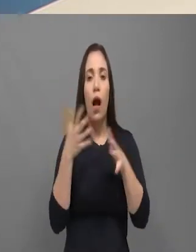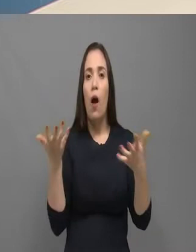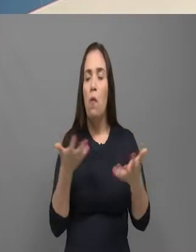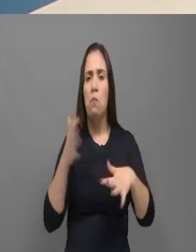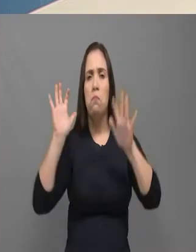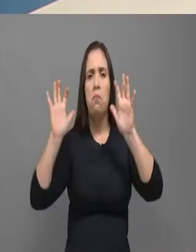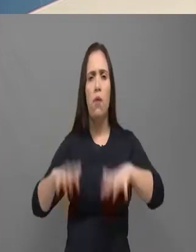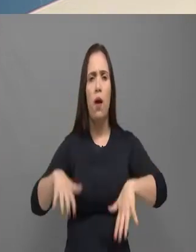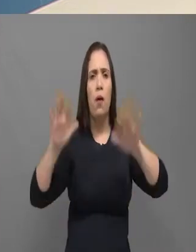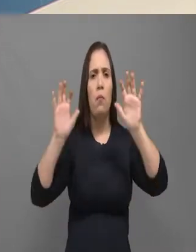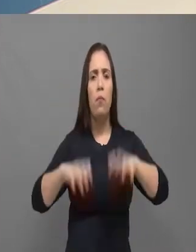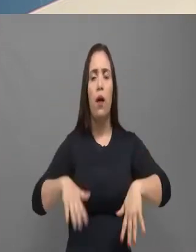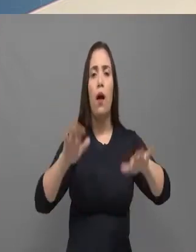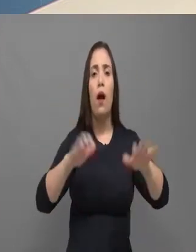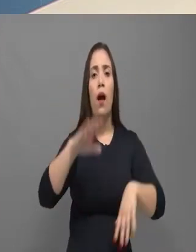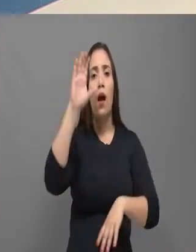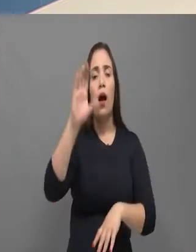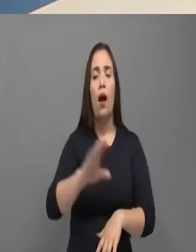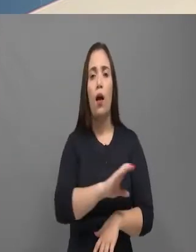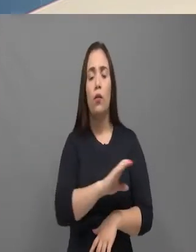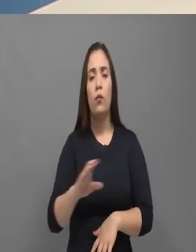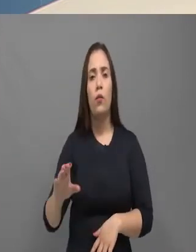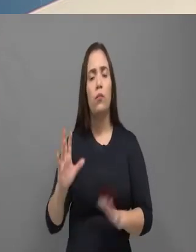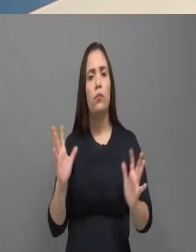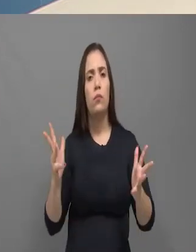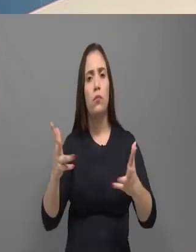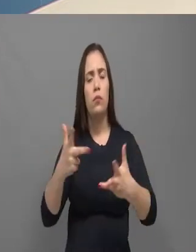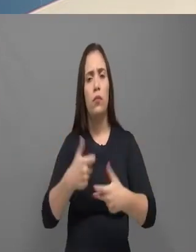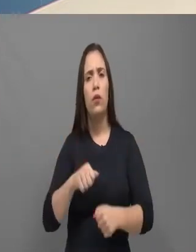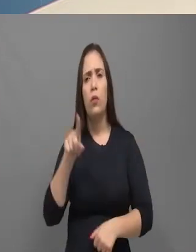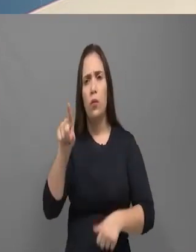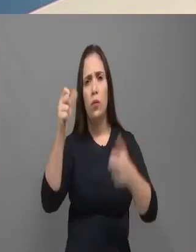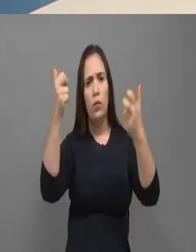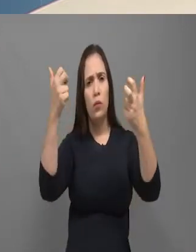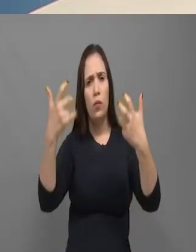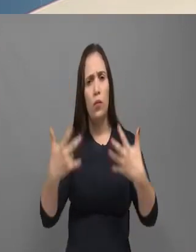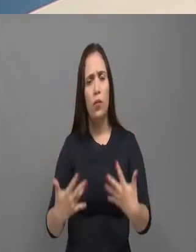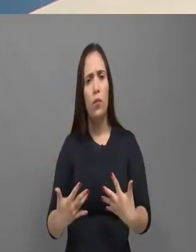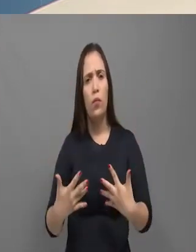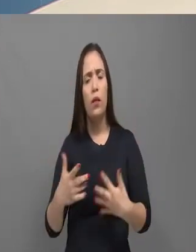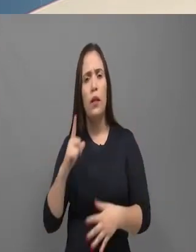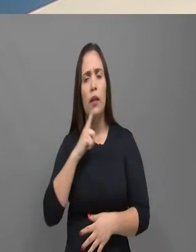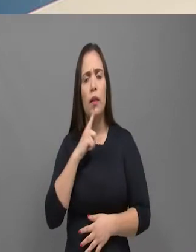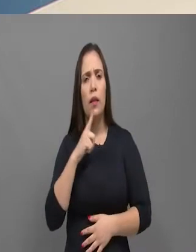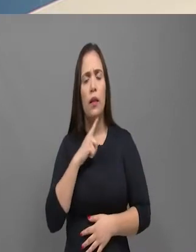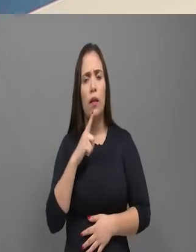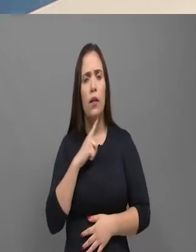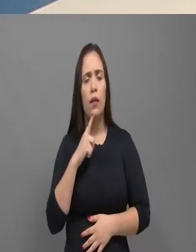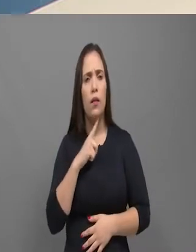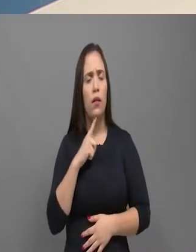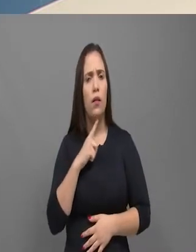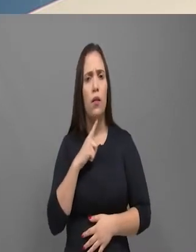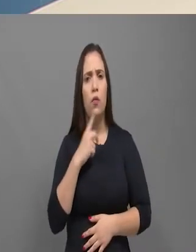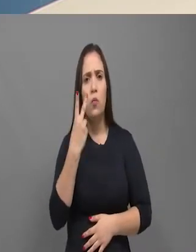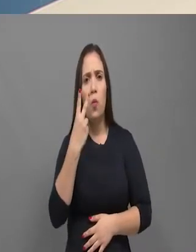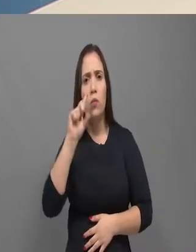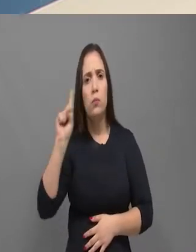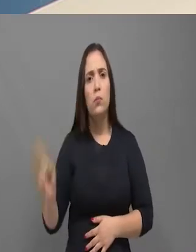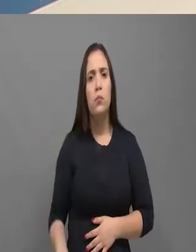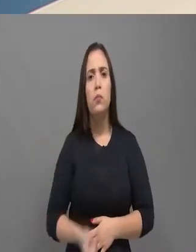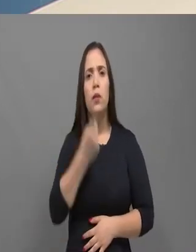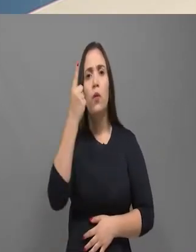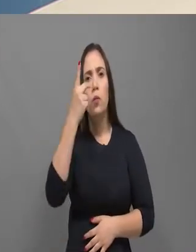de pessoas participaram, e fiéis participaram dessa caminhada. É um caminho também para ir em busca da paz, né, deputado?